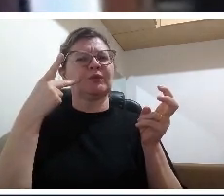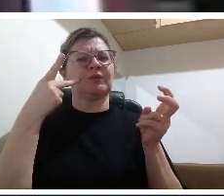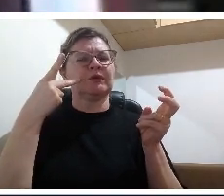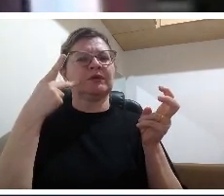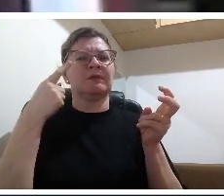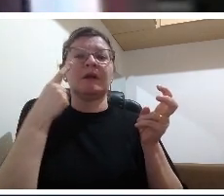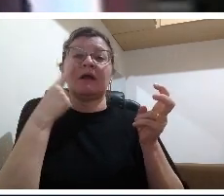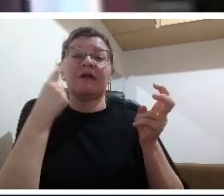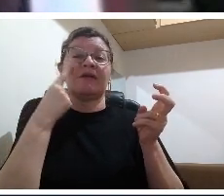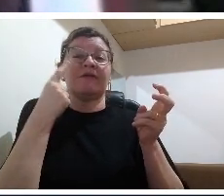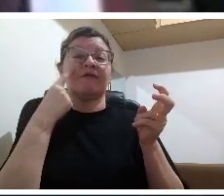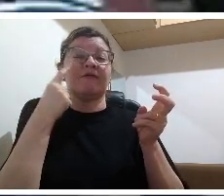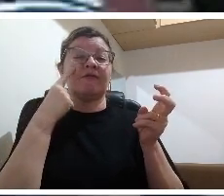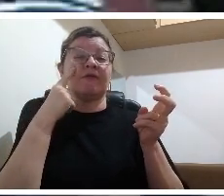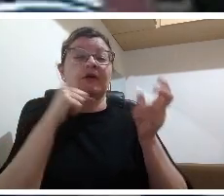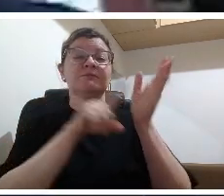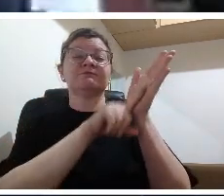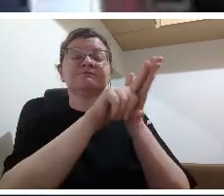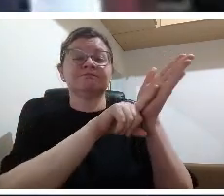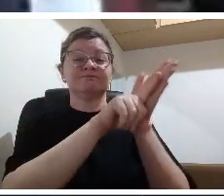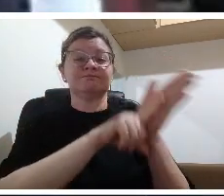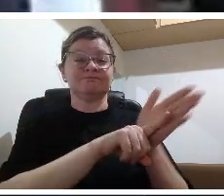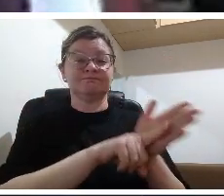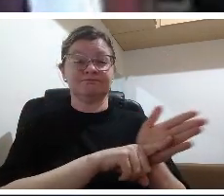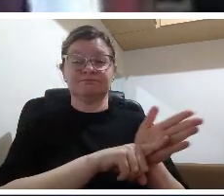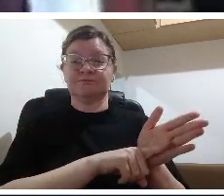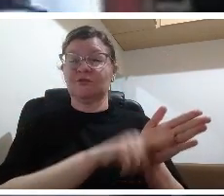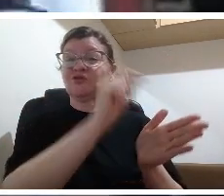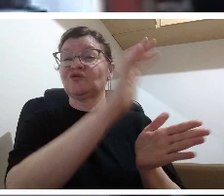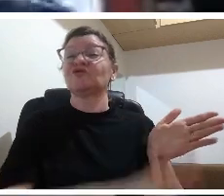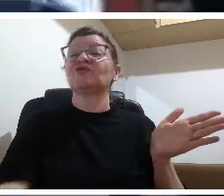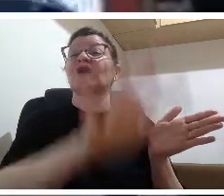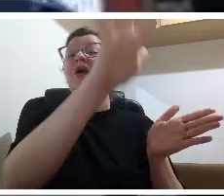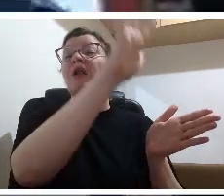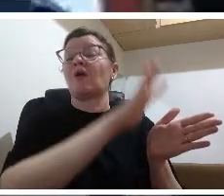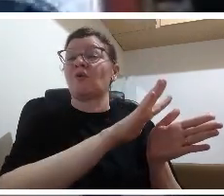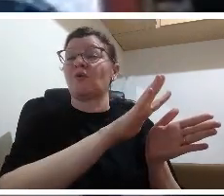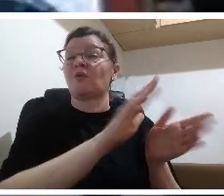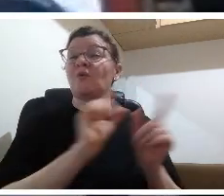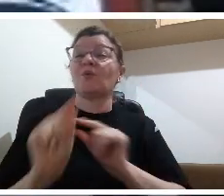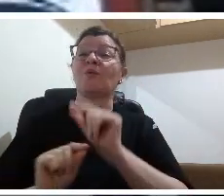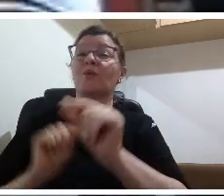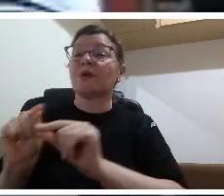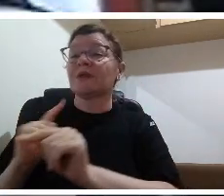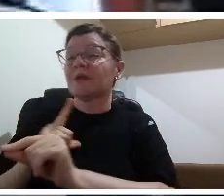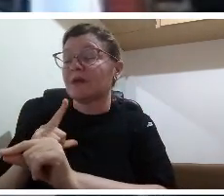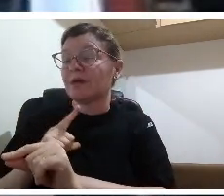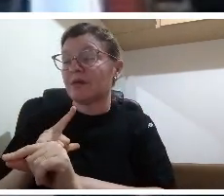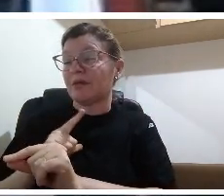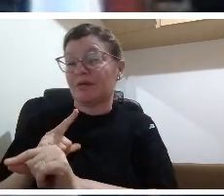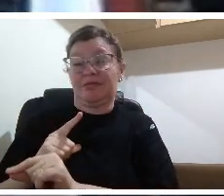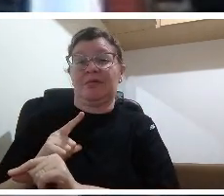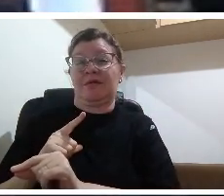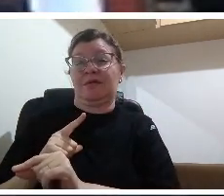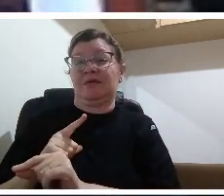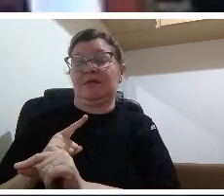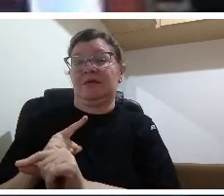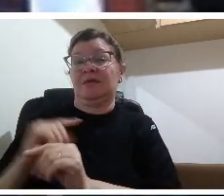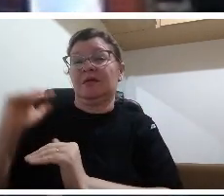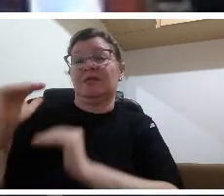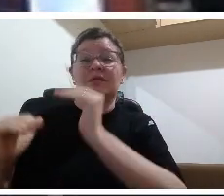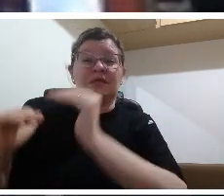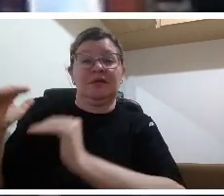nacional e internacional pelo PISA por exemplo essa avaliação em larga escala